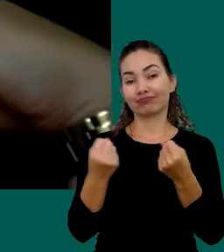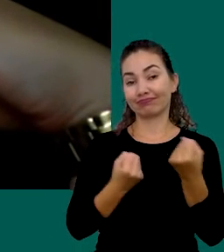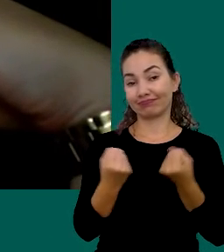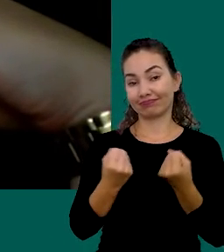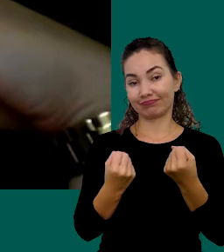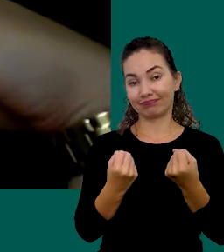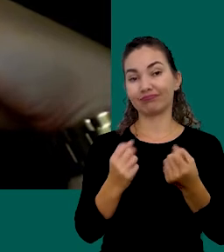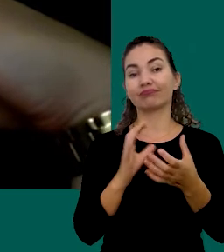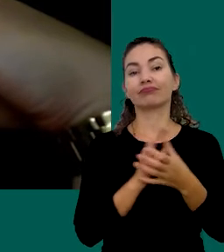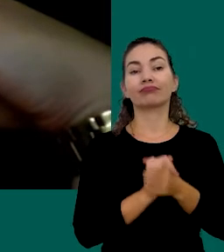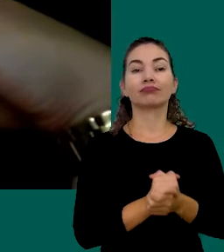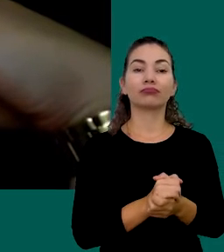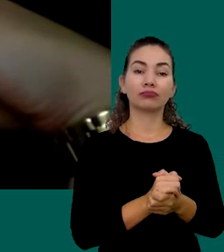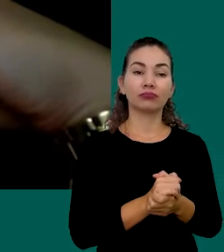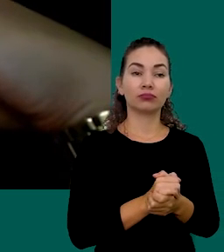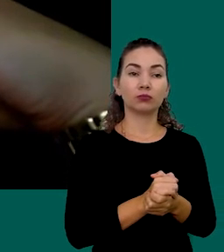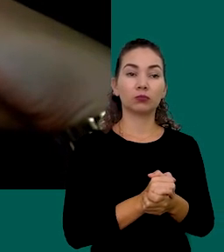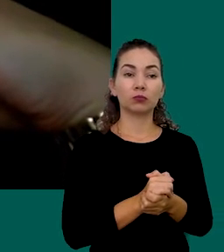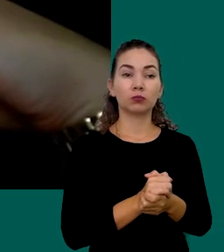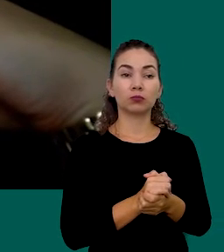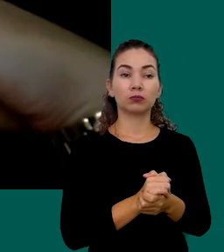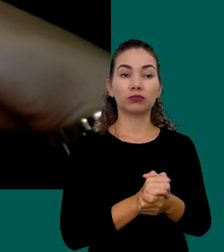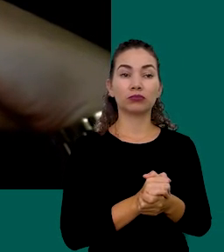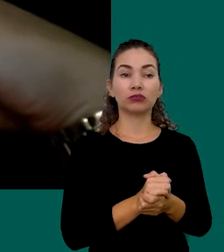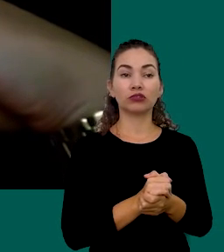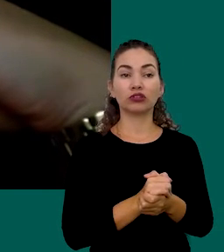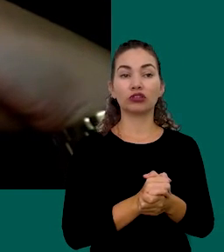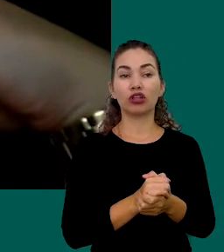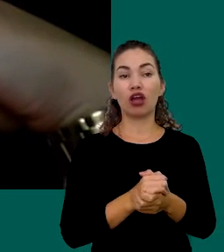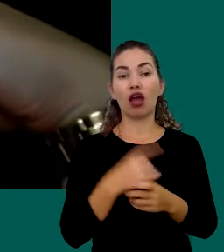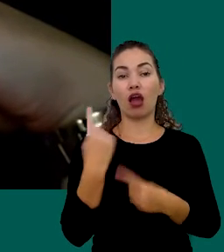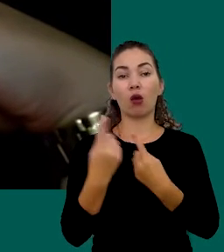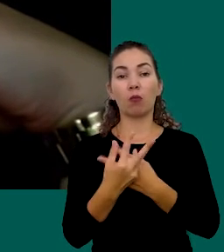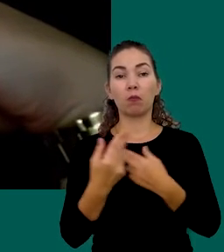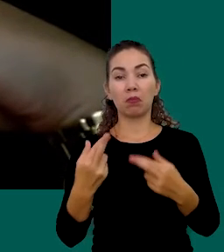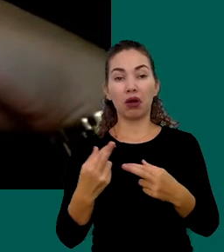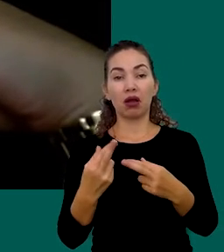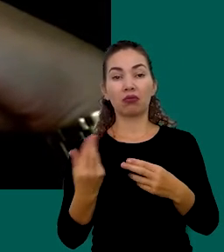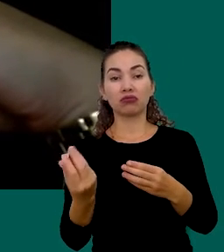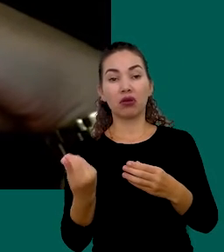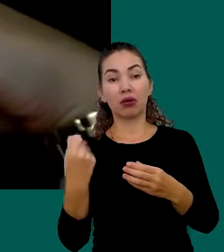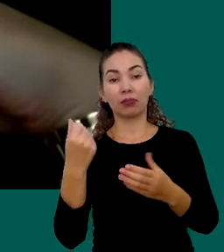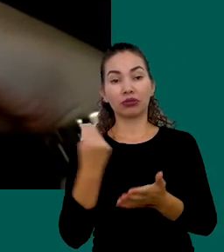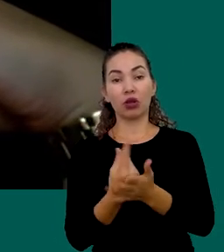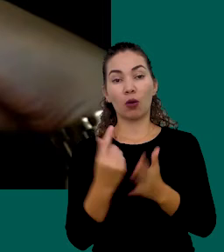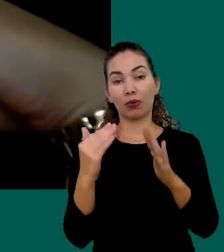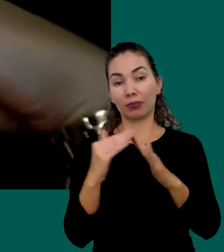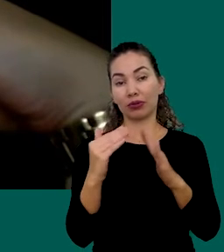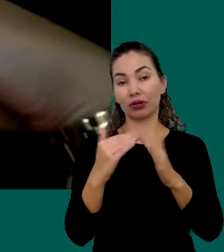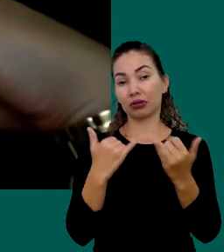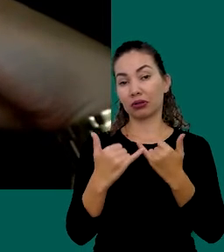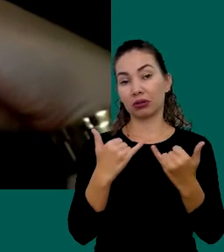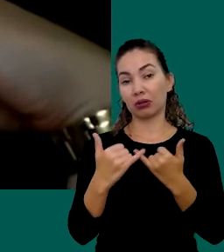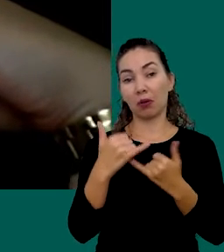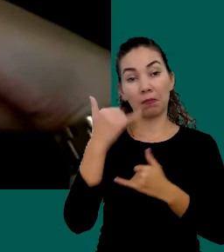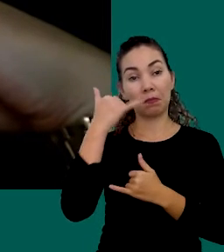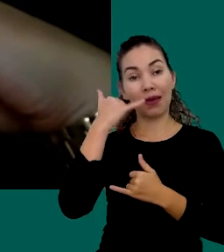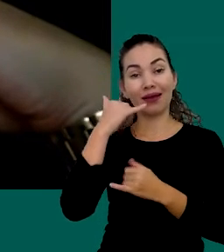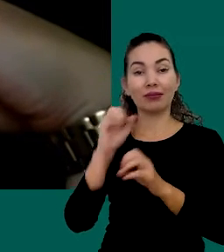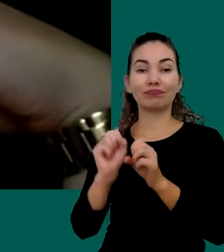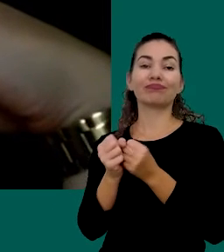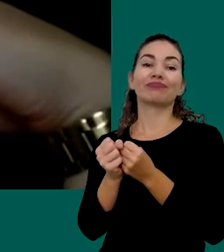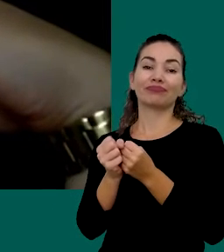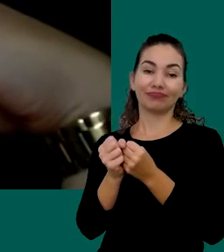Ou A Reposição De Um Aparelho Eletrônico Por Exemplo Meu Celular